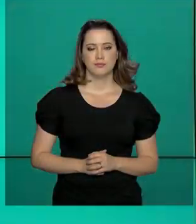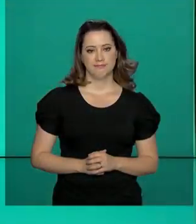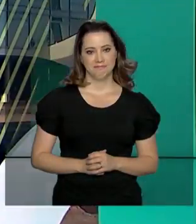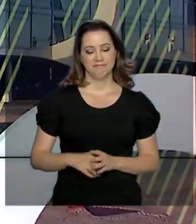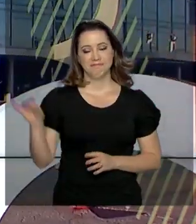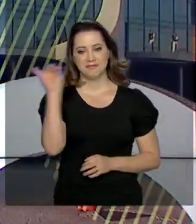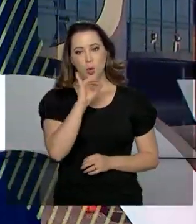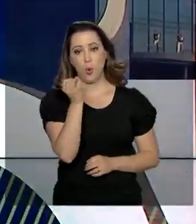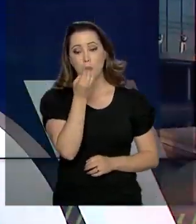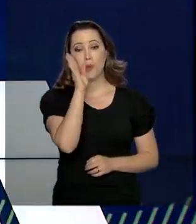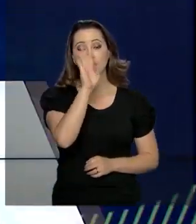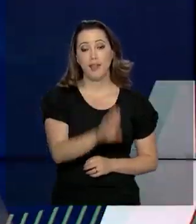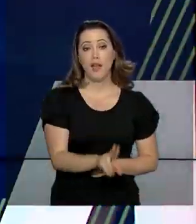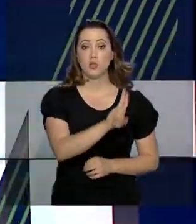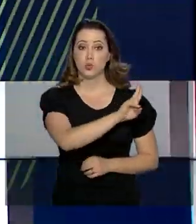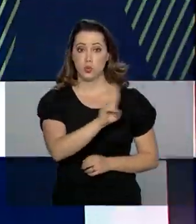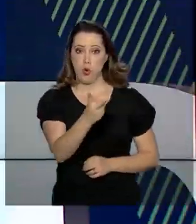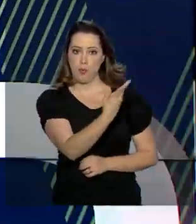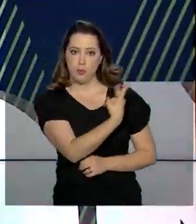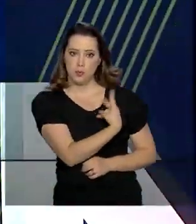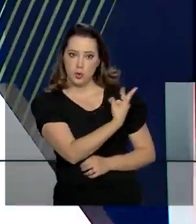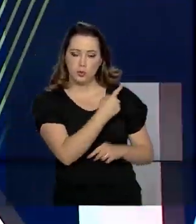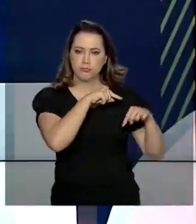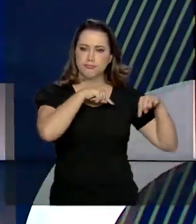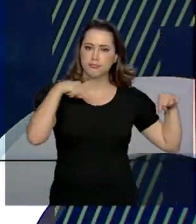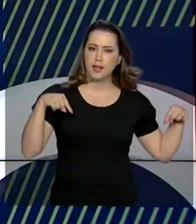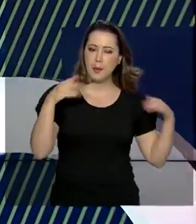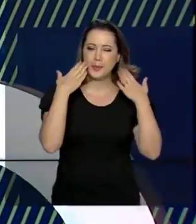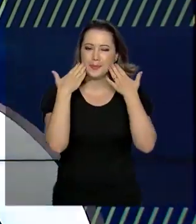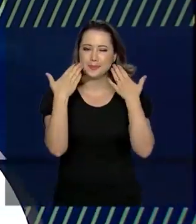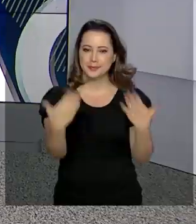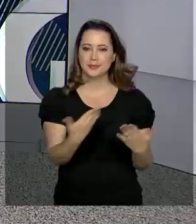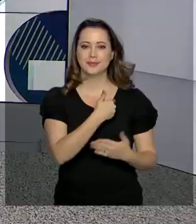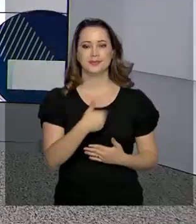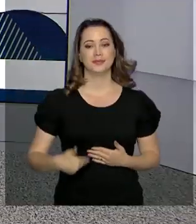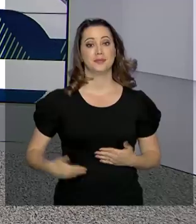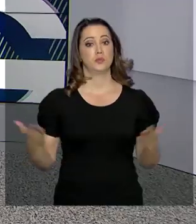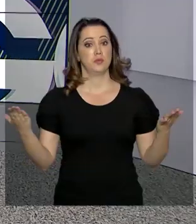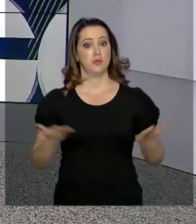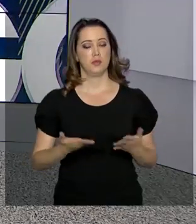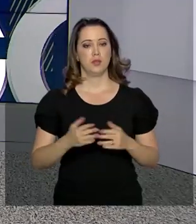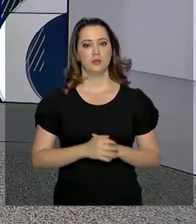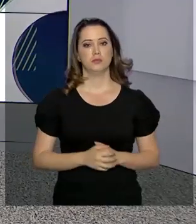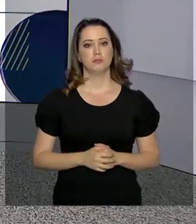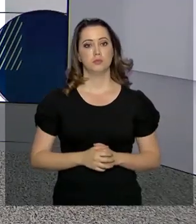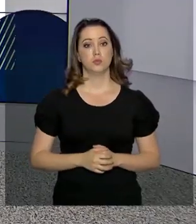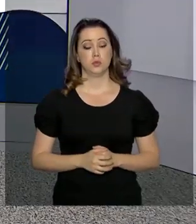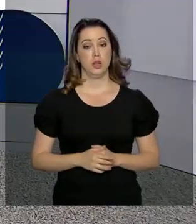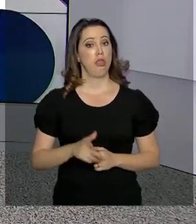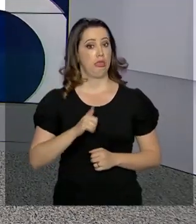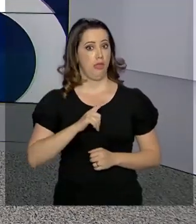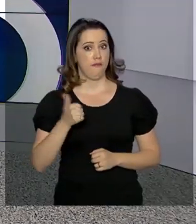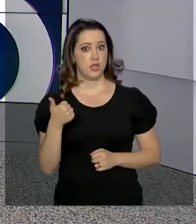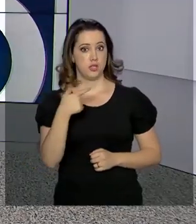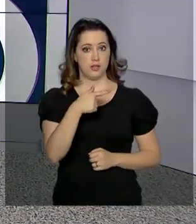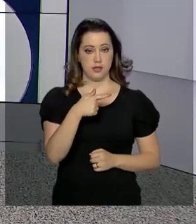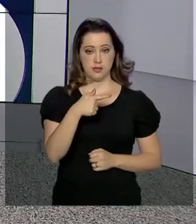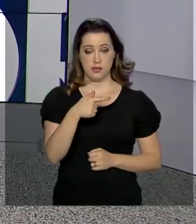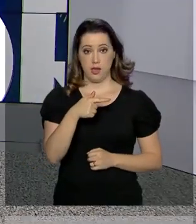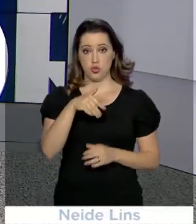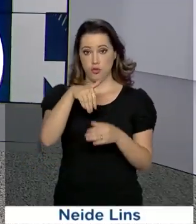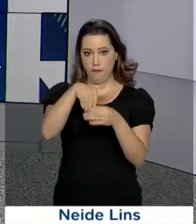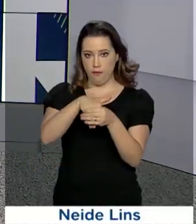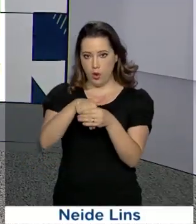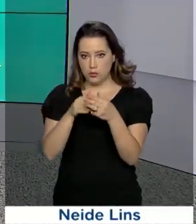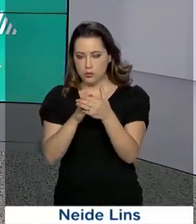Olá, boa tarde, eu sou Roberto Camargo e já estou de volta com o governo agora. Por 17 votos a 9, a Comissão de